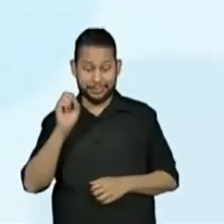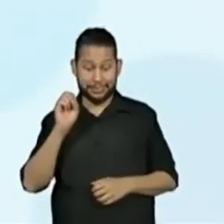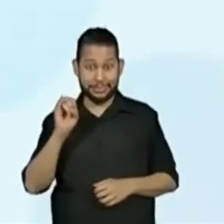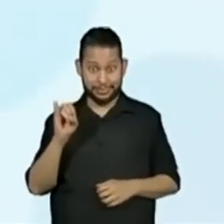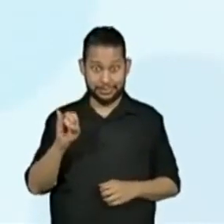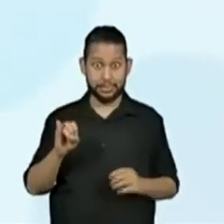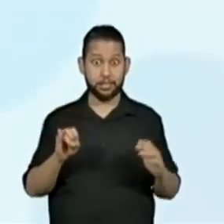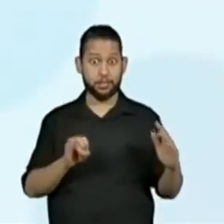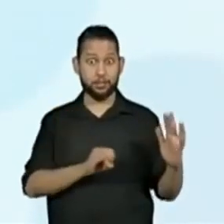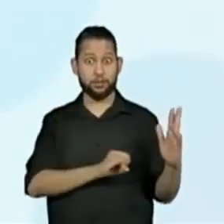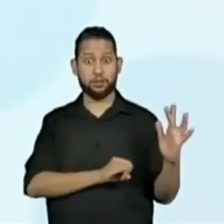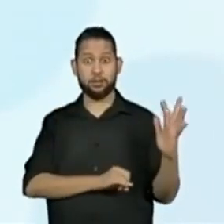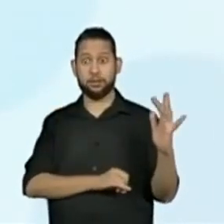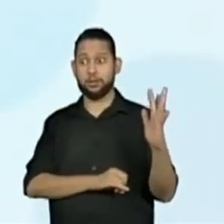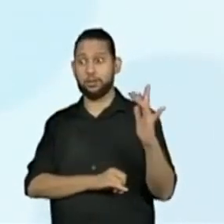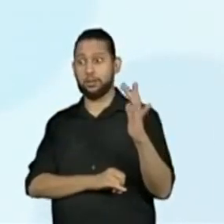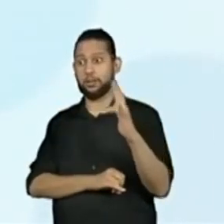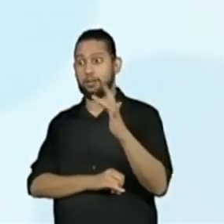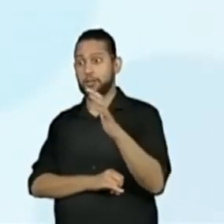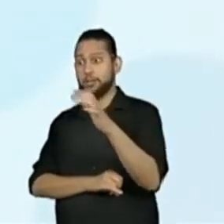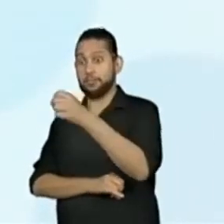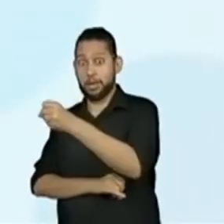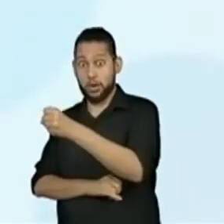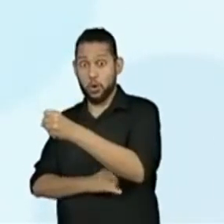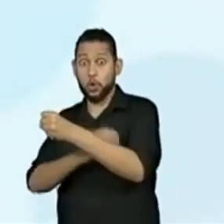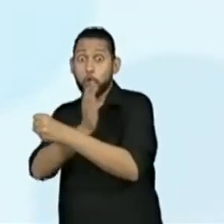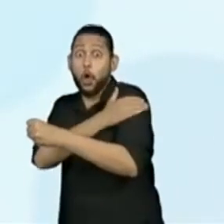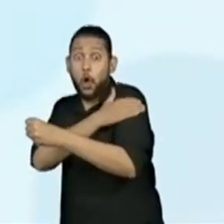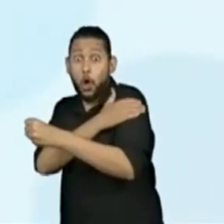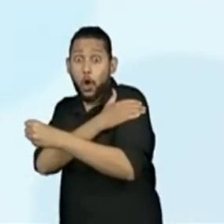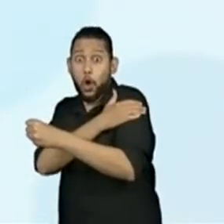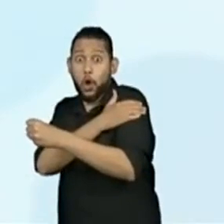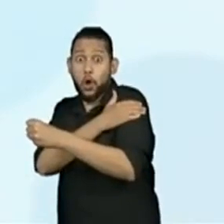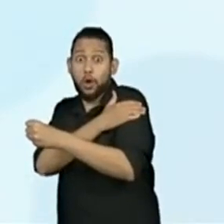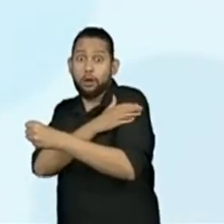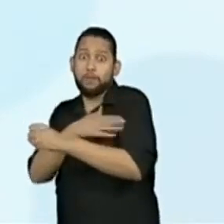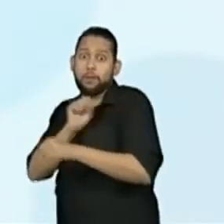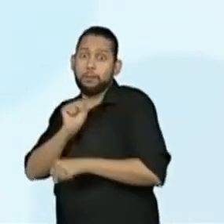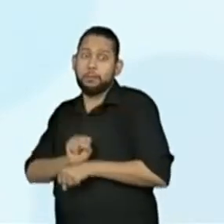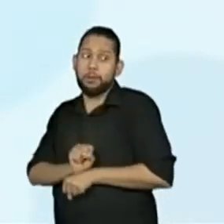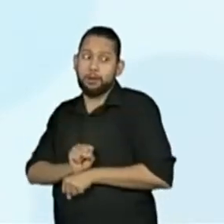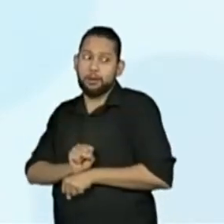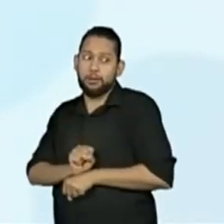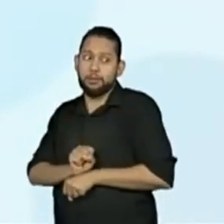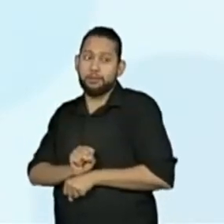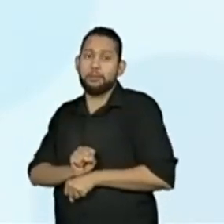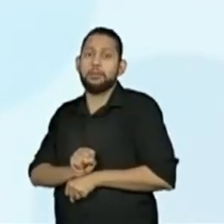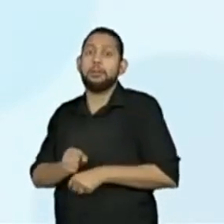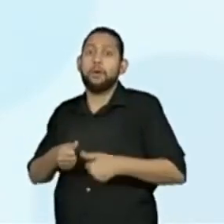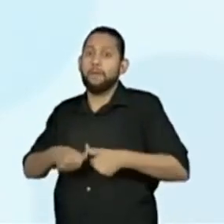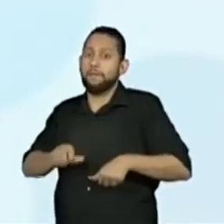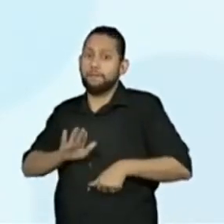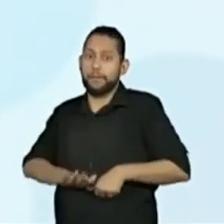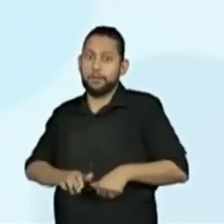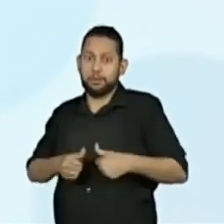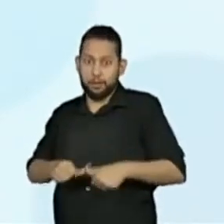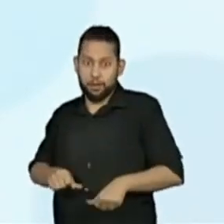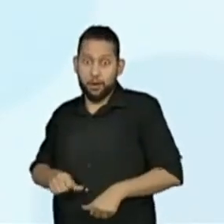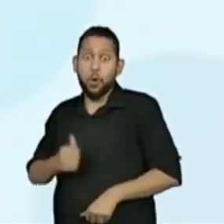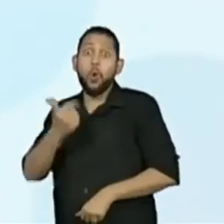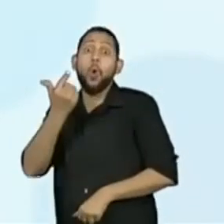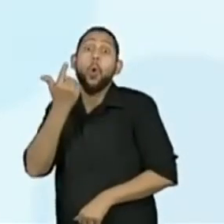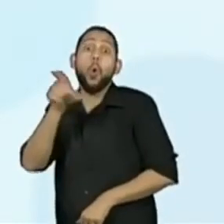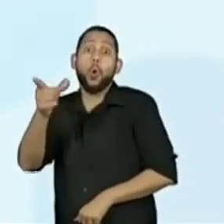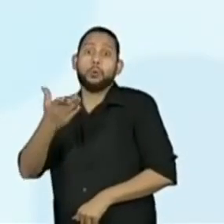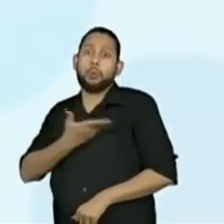pego, fica parado no lugar até que um colega de